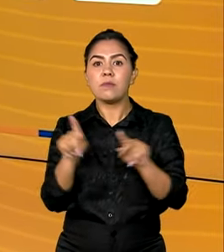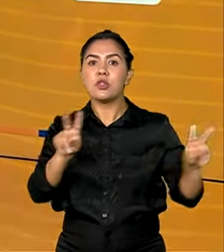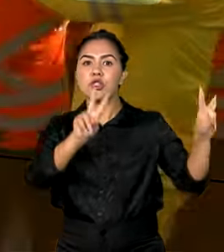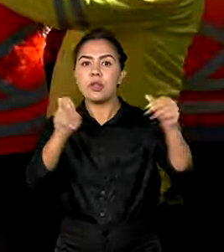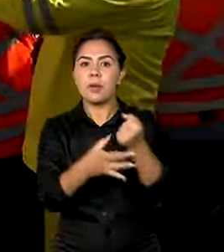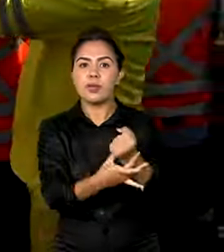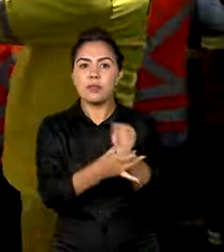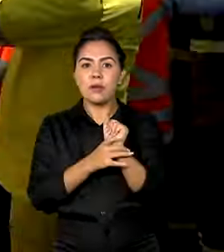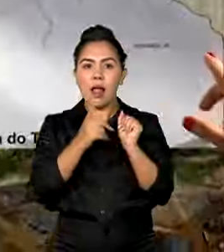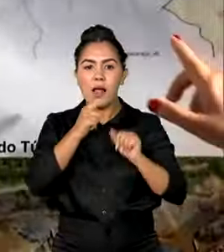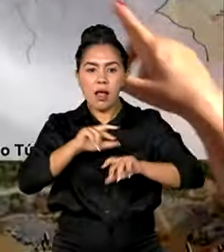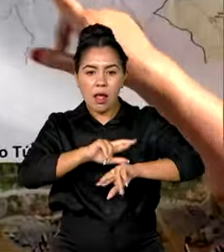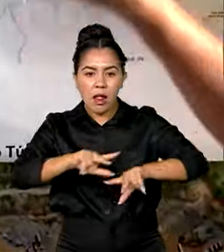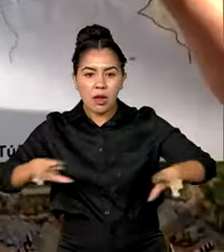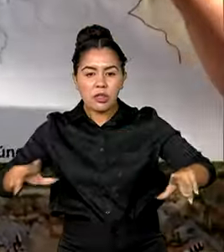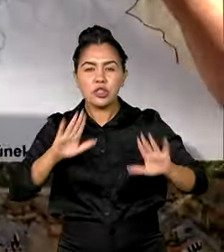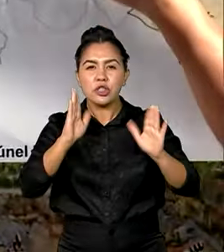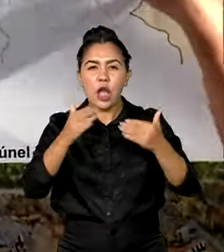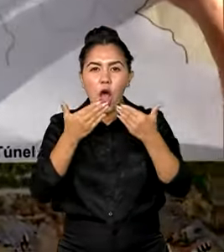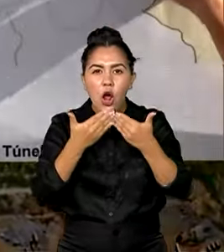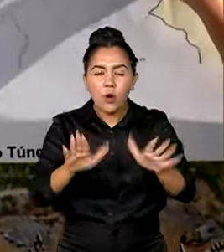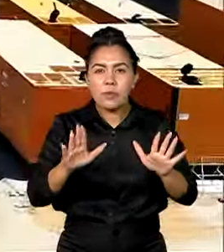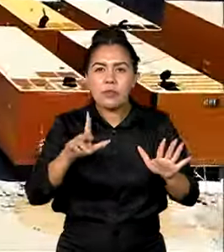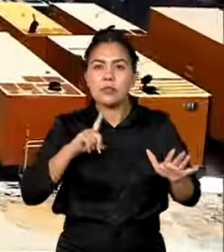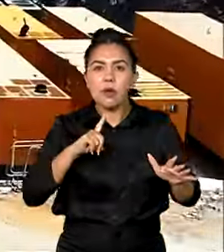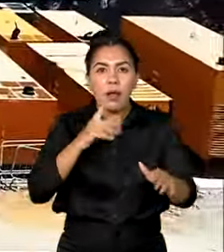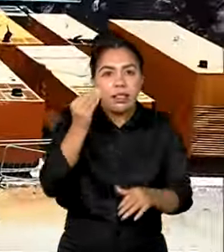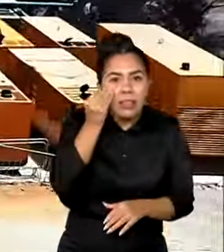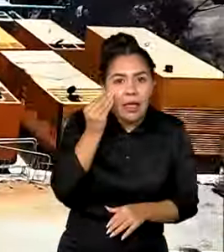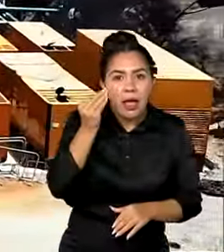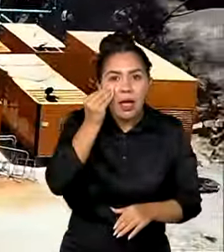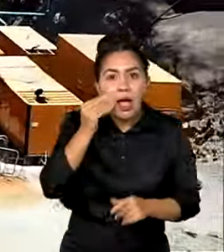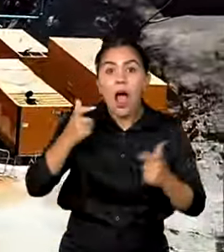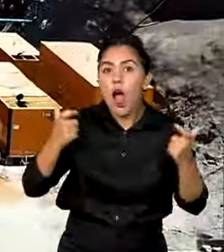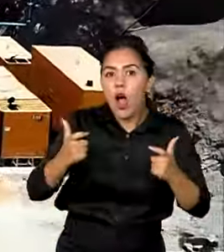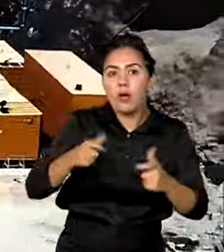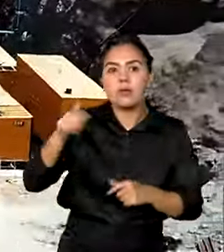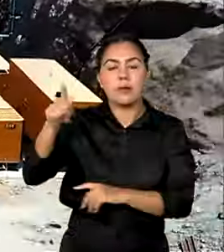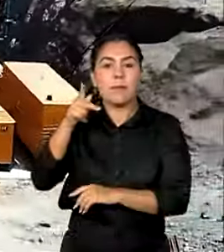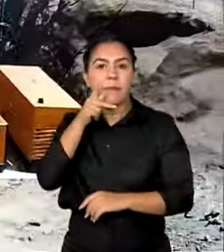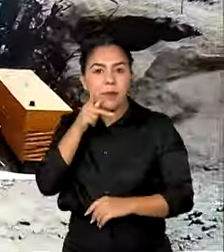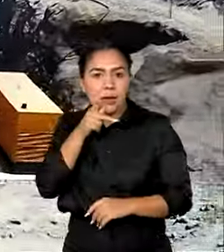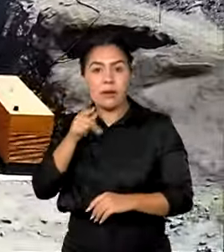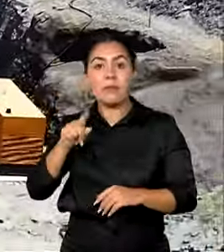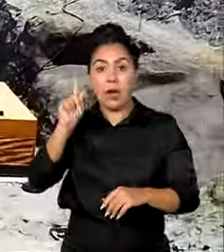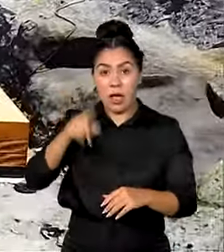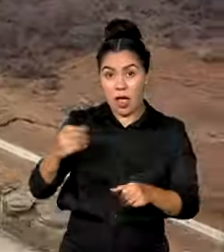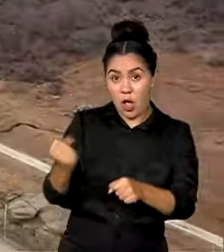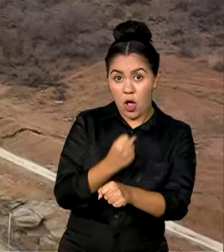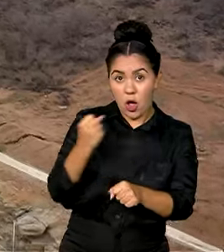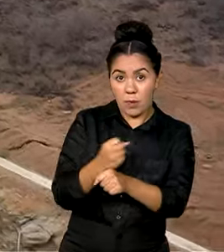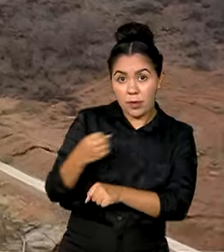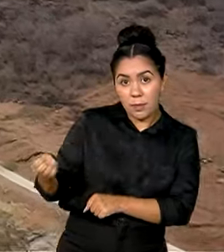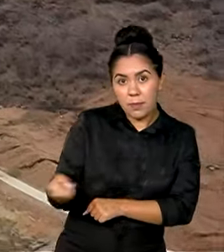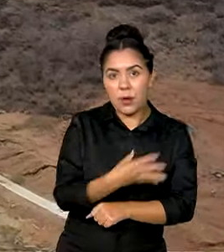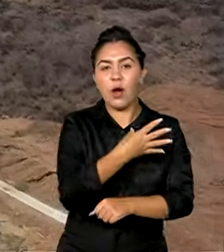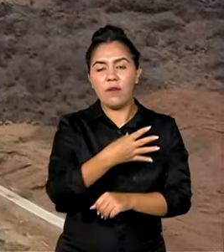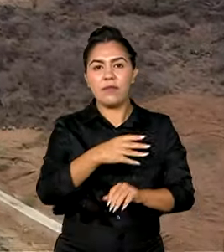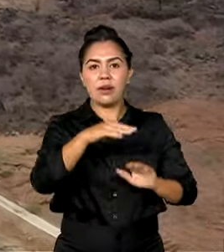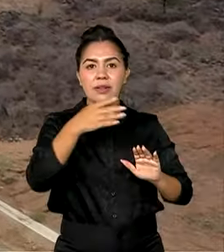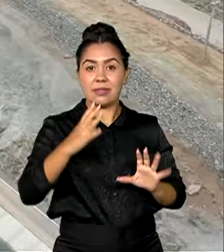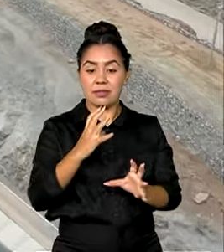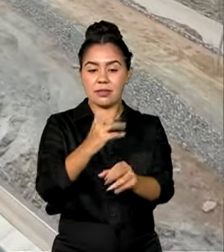Iniciados os testes do primeiro trecho do ramal do Apodi, na Paraíba. A obra do novo PAC vai atender 750